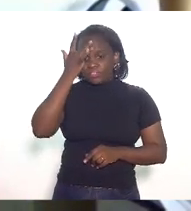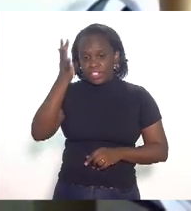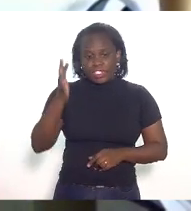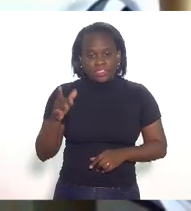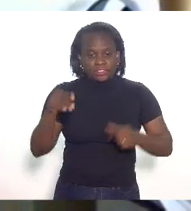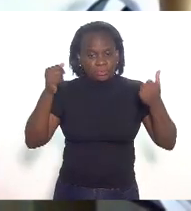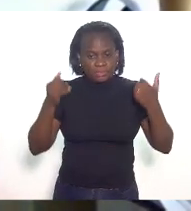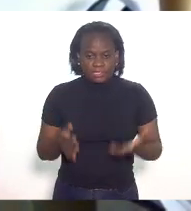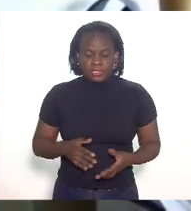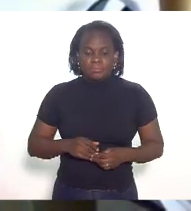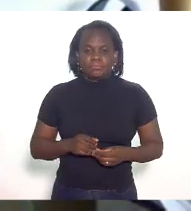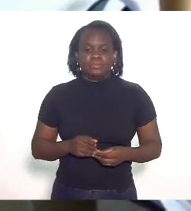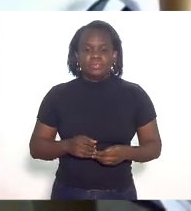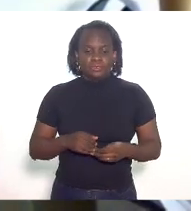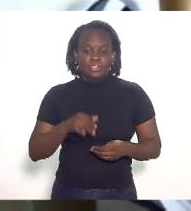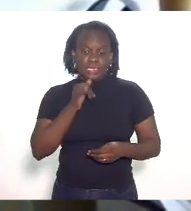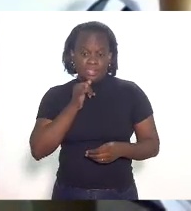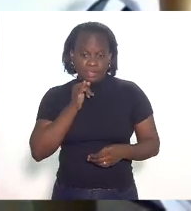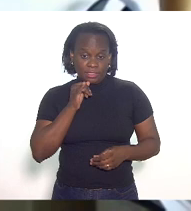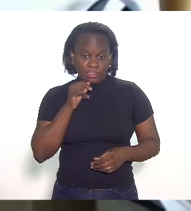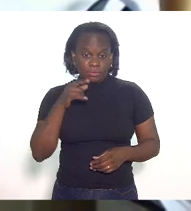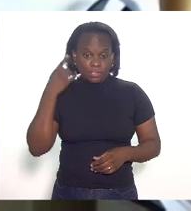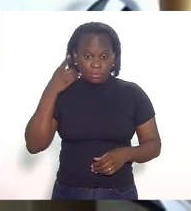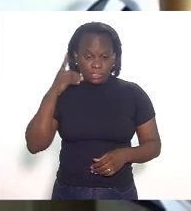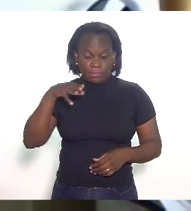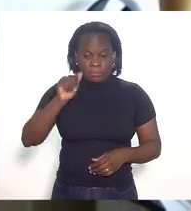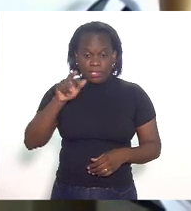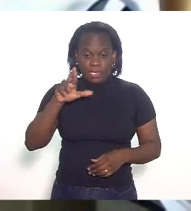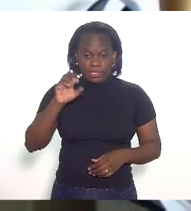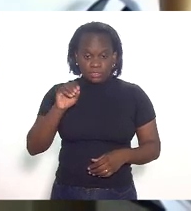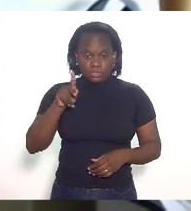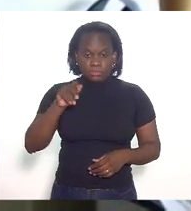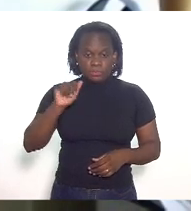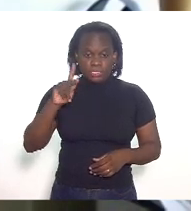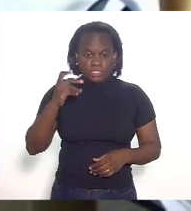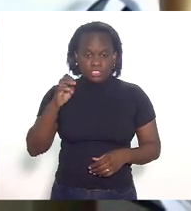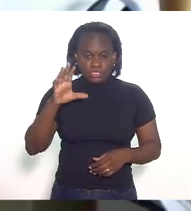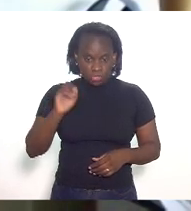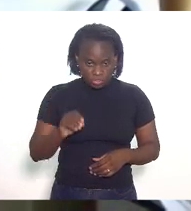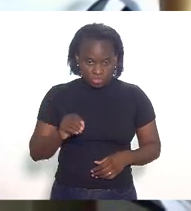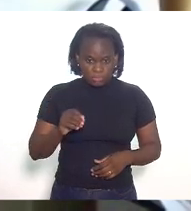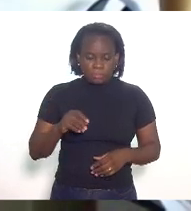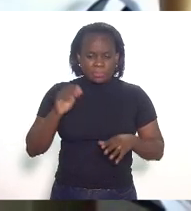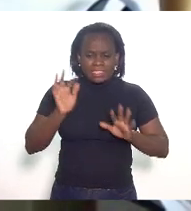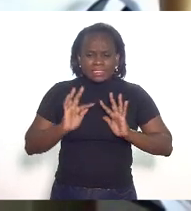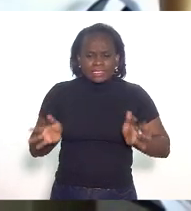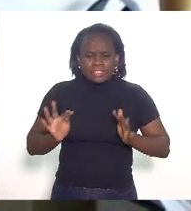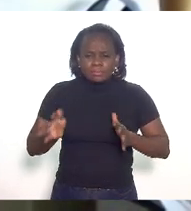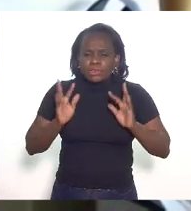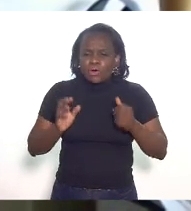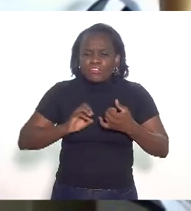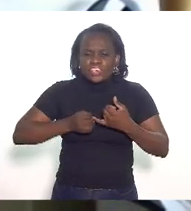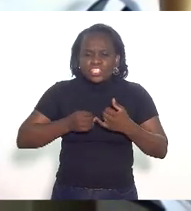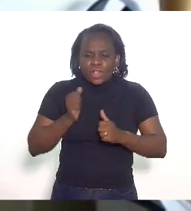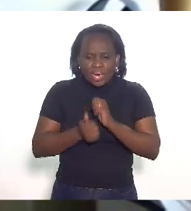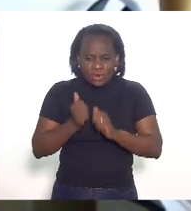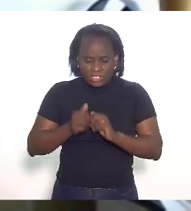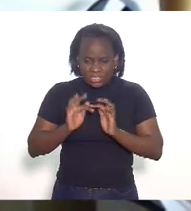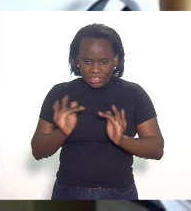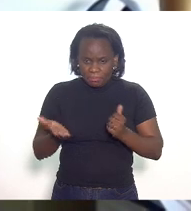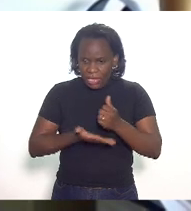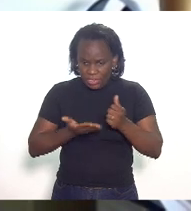abordagem vou dar um exemplo aqui para deputado Márcio Pacheco botar uma coisa bem feijão com arroz imagine